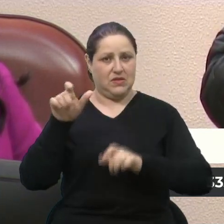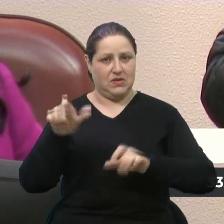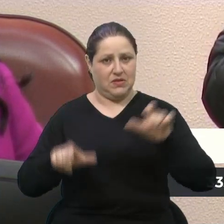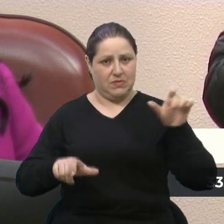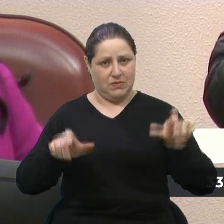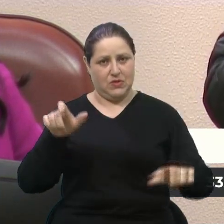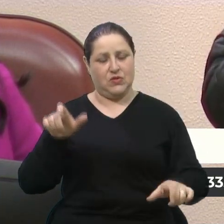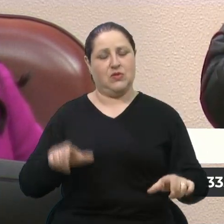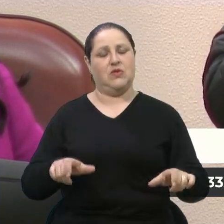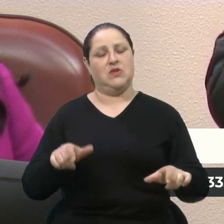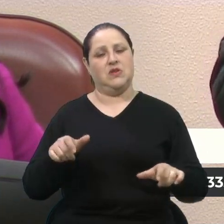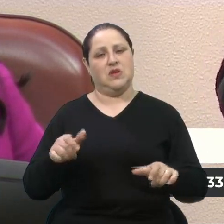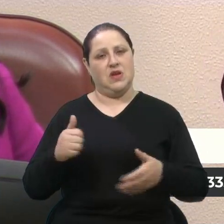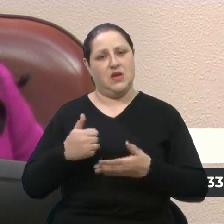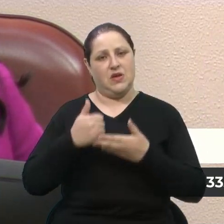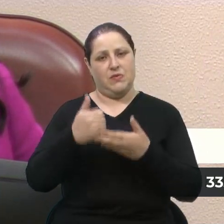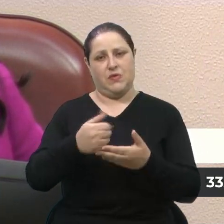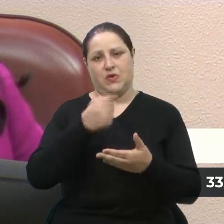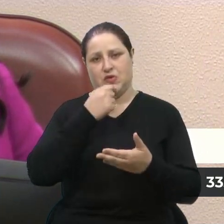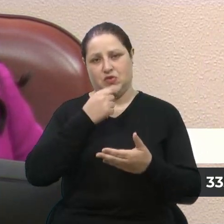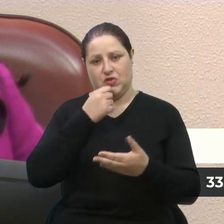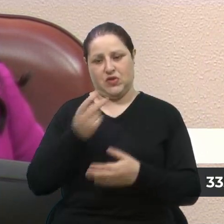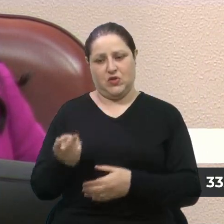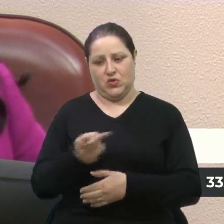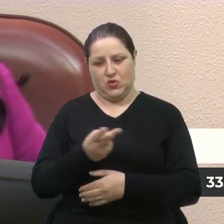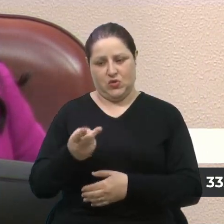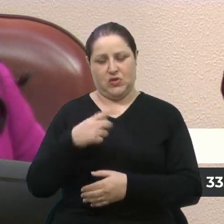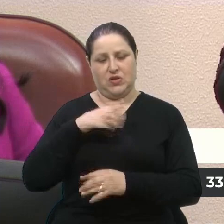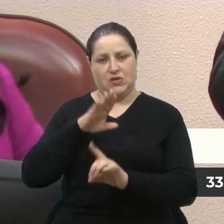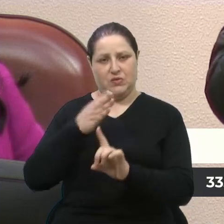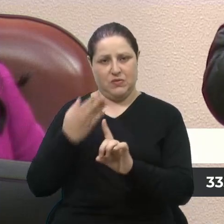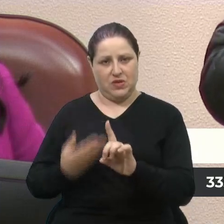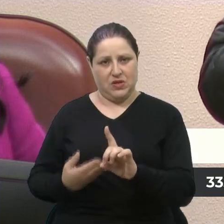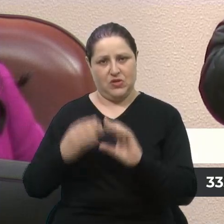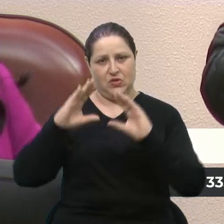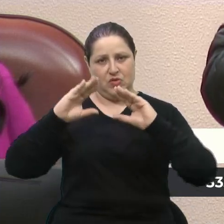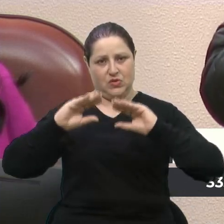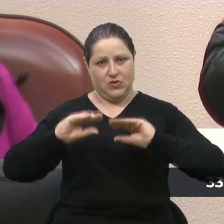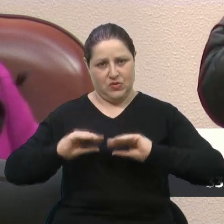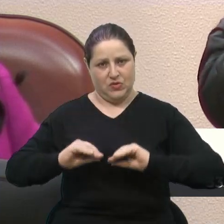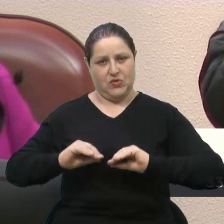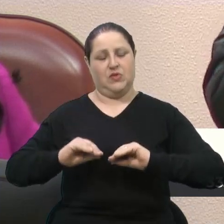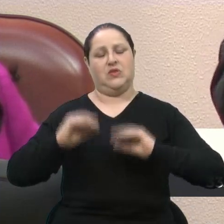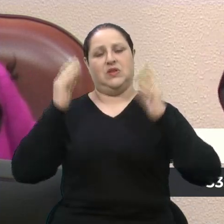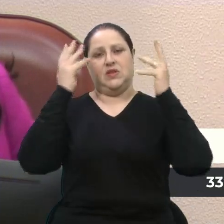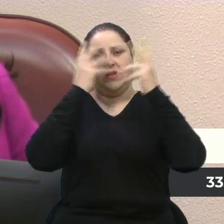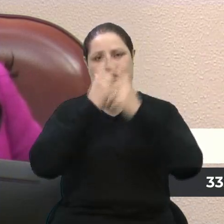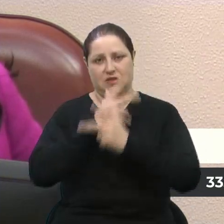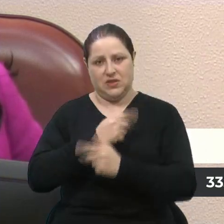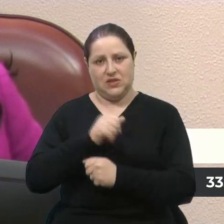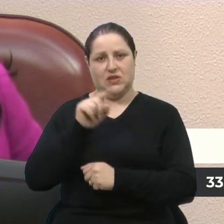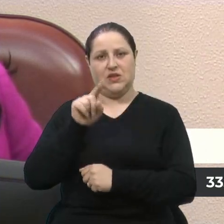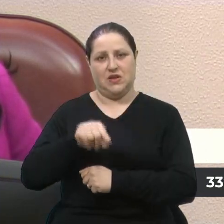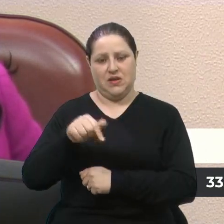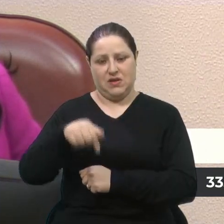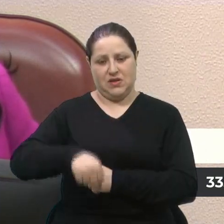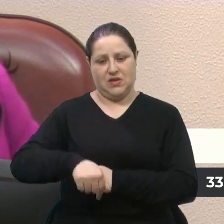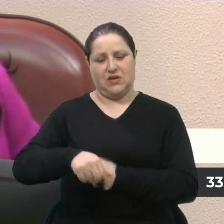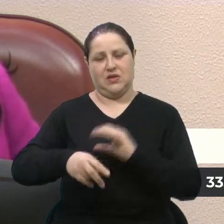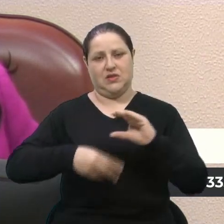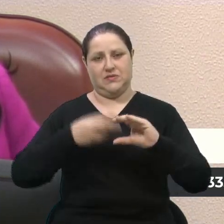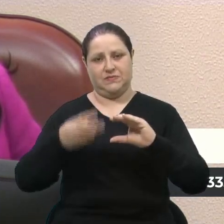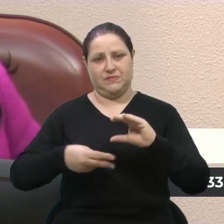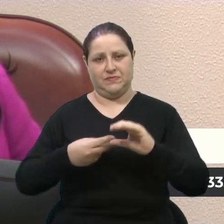muito para Caxias do Sul e serão, com certeza, homenageadas numa noite tão linda que será aqui na nossa Casa